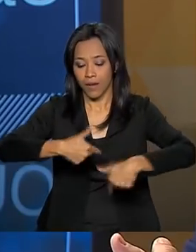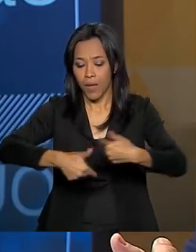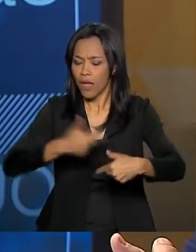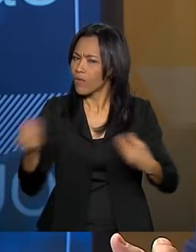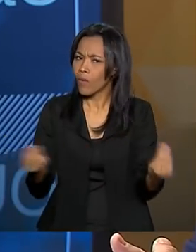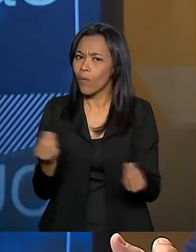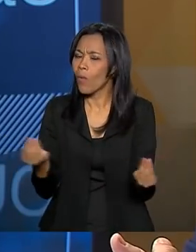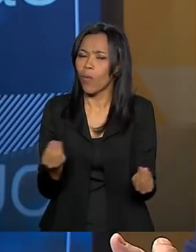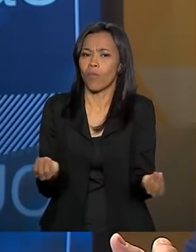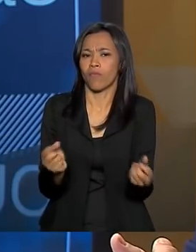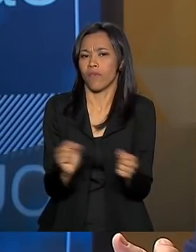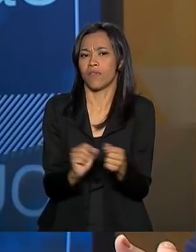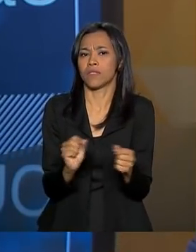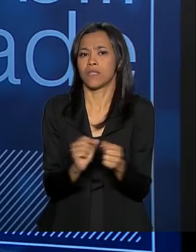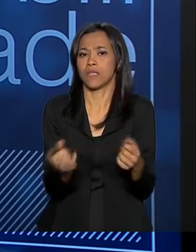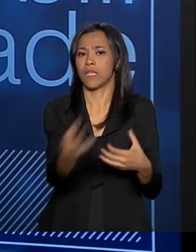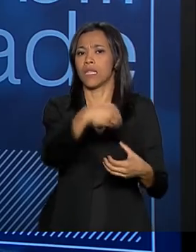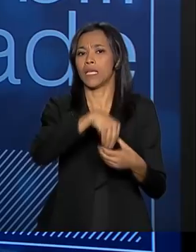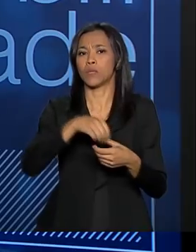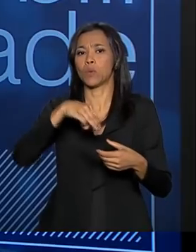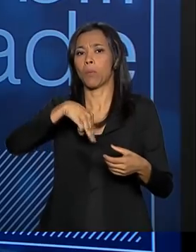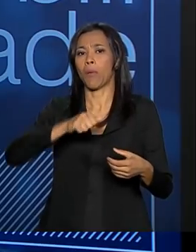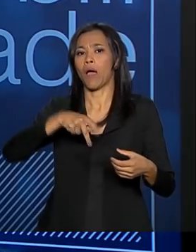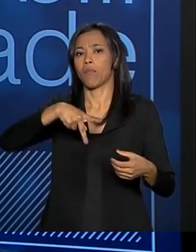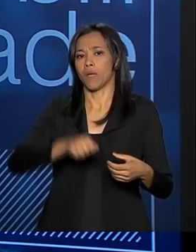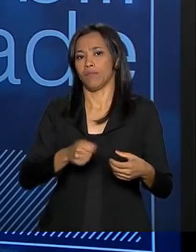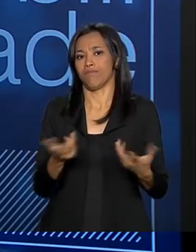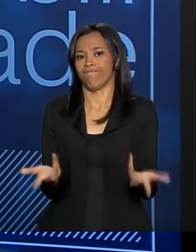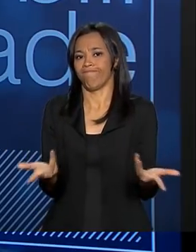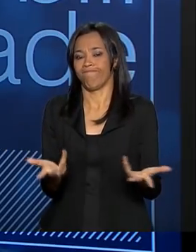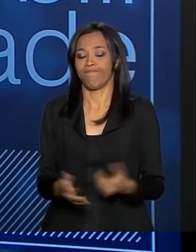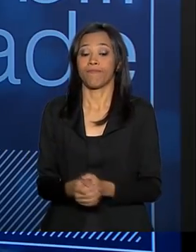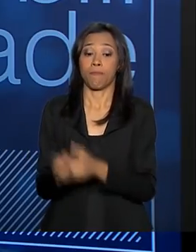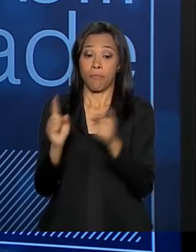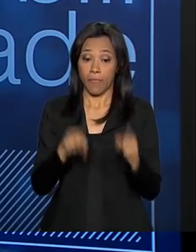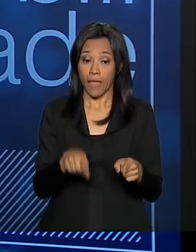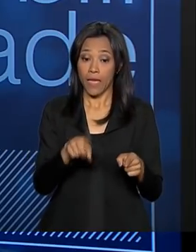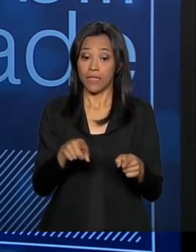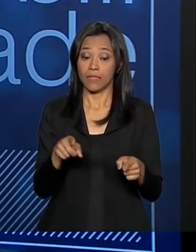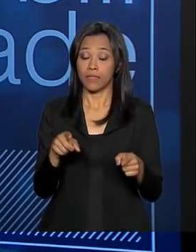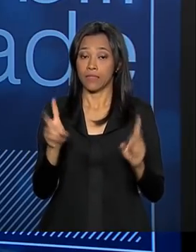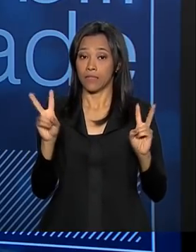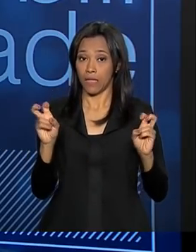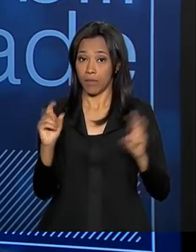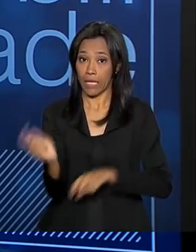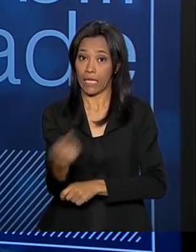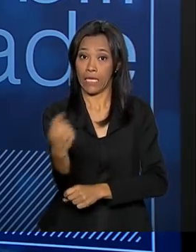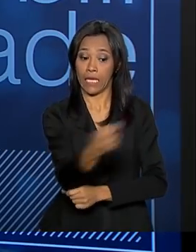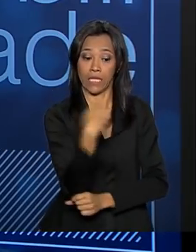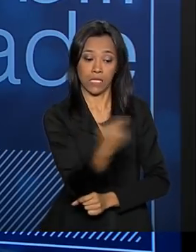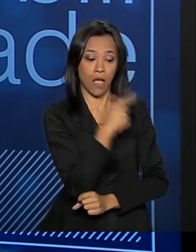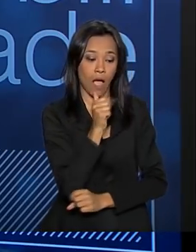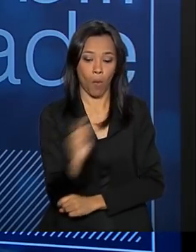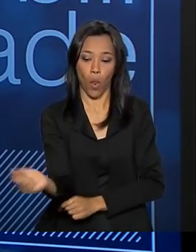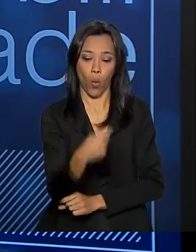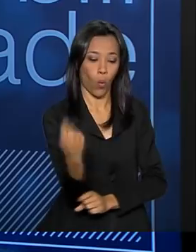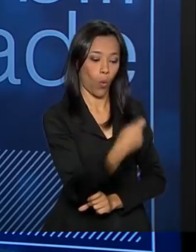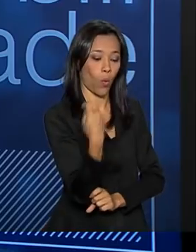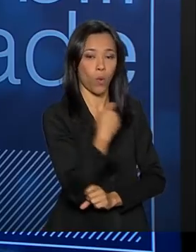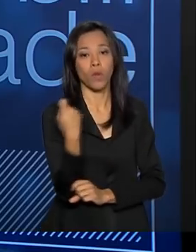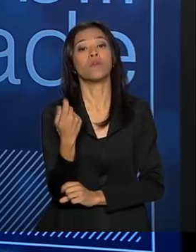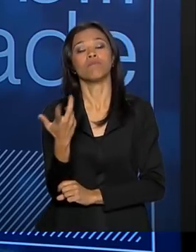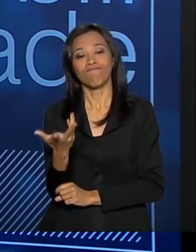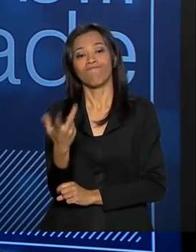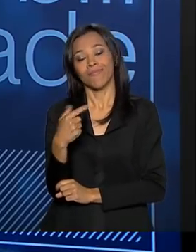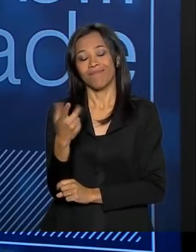irrigação agora no mapa? Esse mandato da irrigação é um mandato, sempre foi um mandato do Ministério da Agricultura e nós passamos por